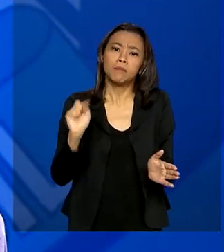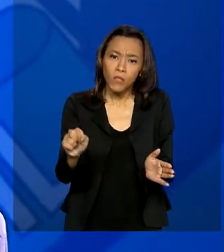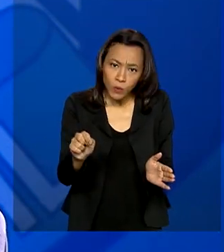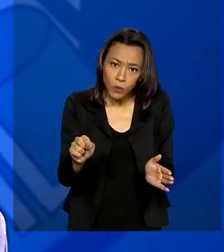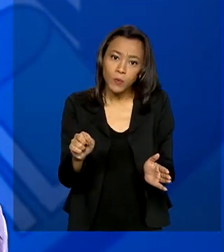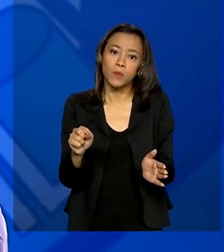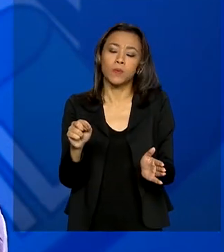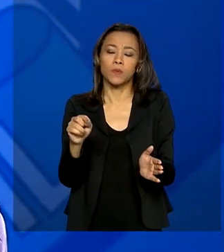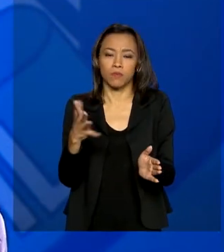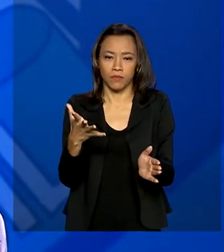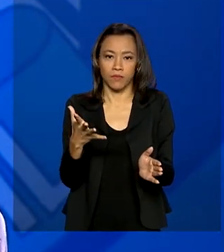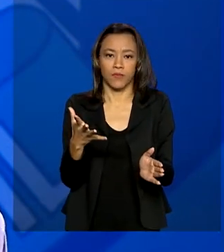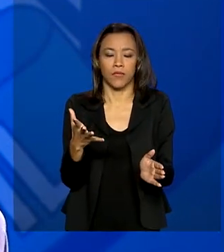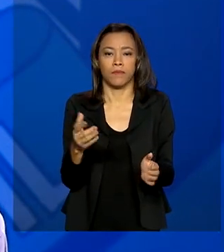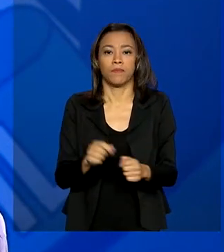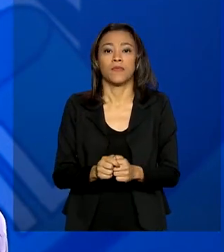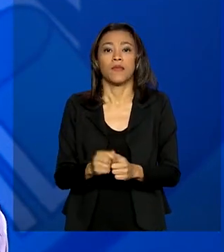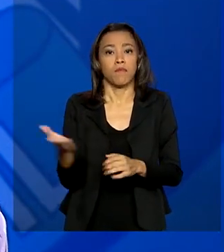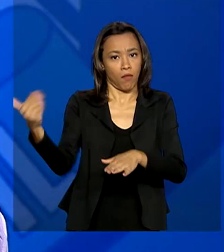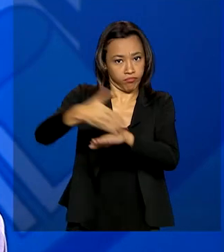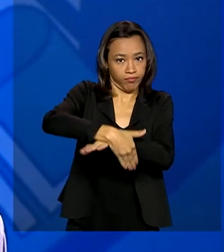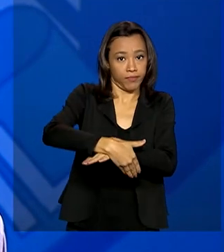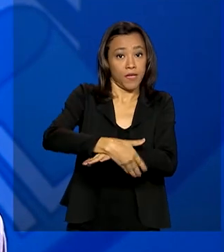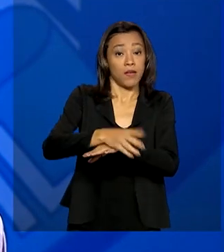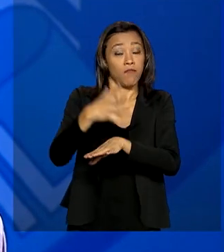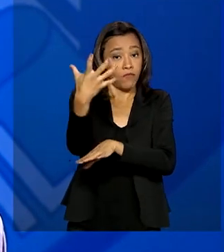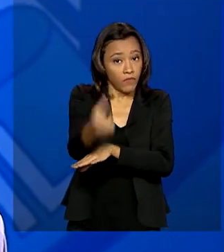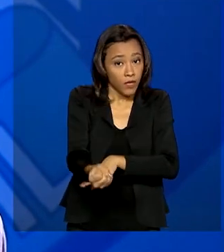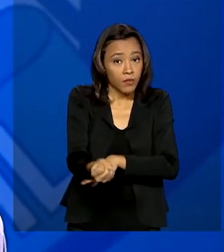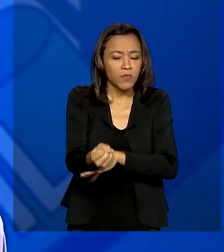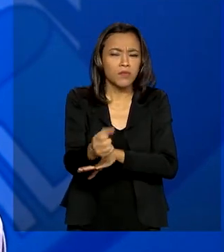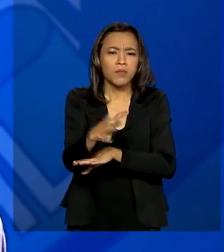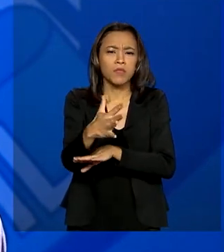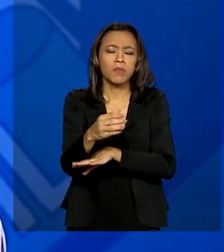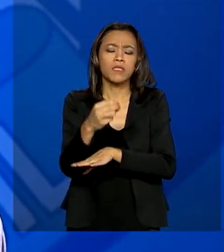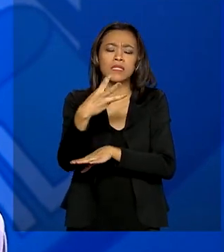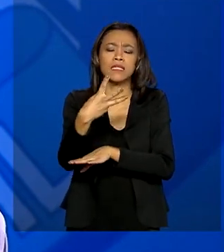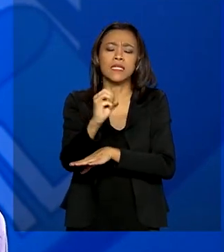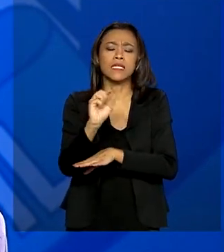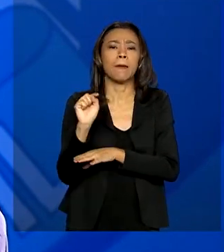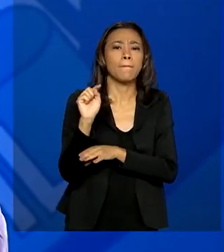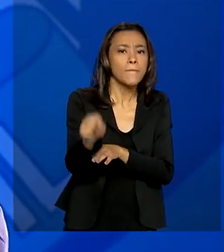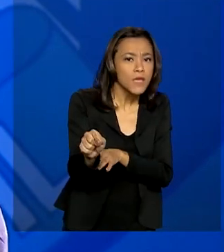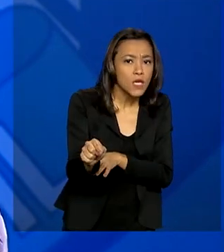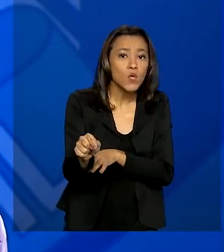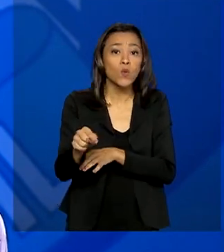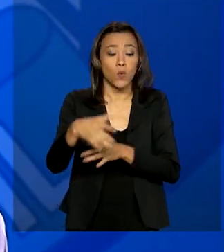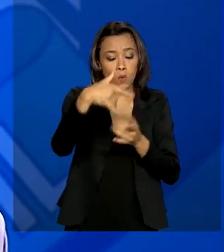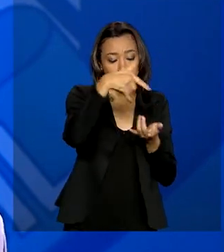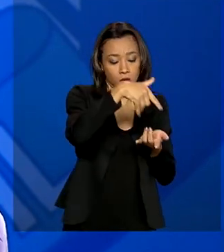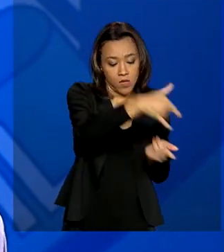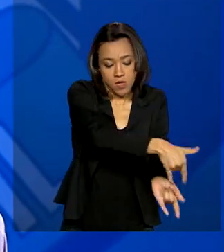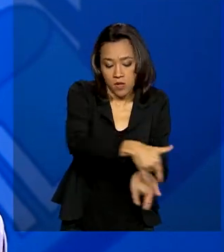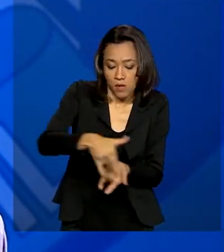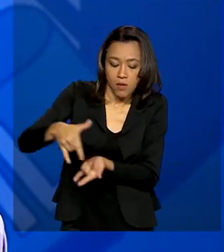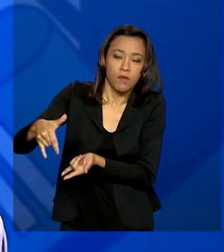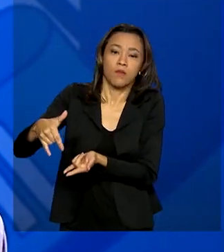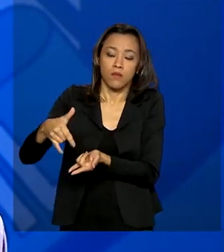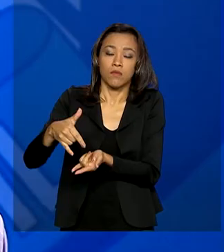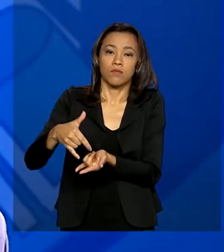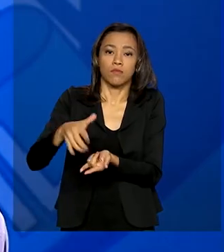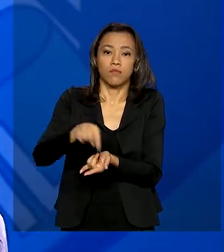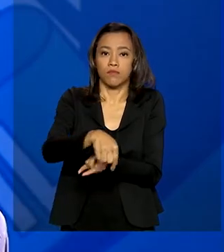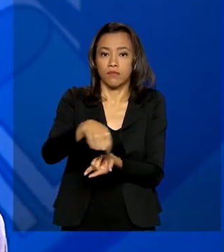Se for possível, nós vamos acrescentar em torno de 30 mil respiradores, 30 mil leitos de UTI na nossa